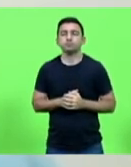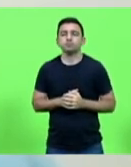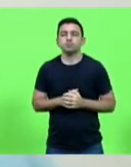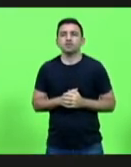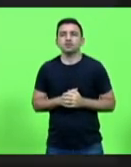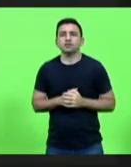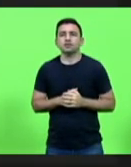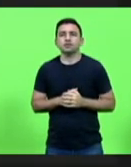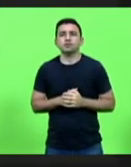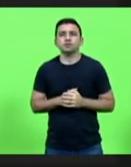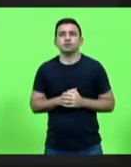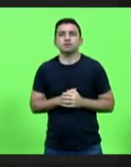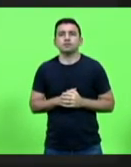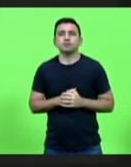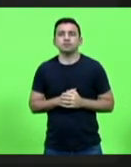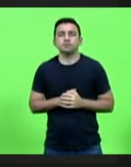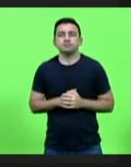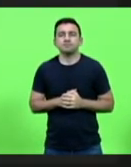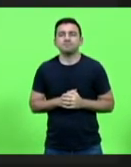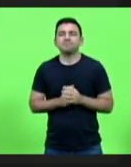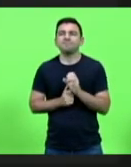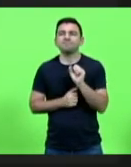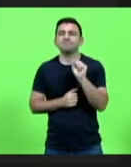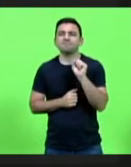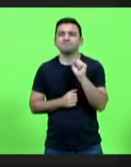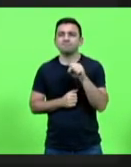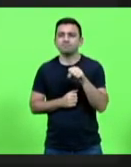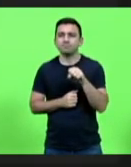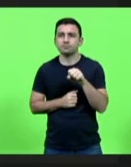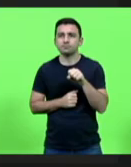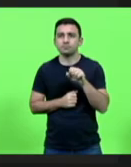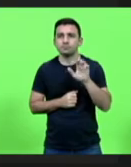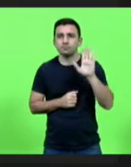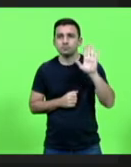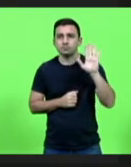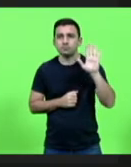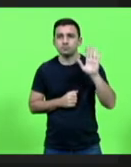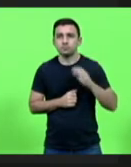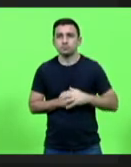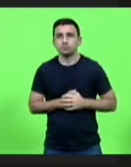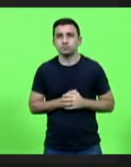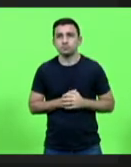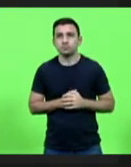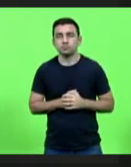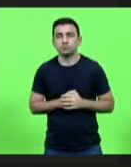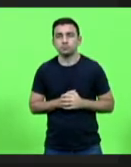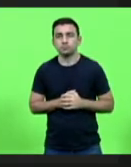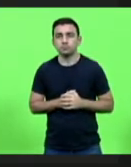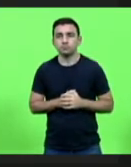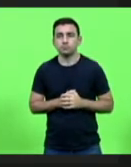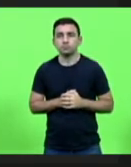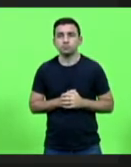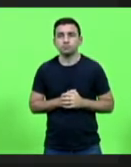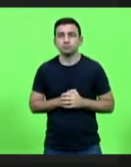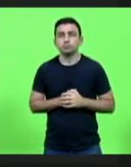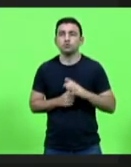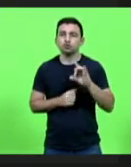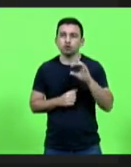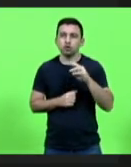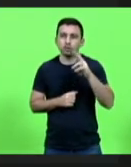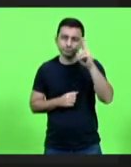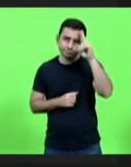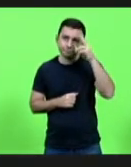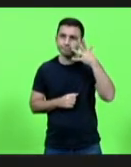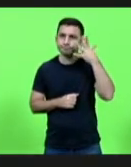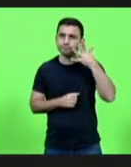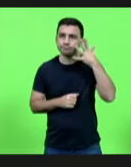Deputada? Sim, deputado Fernando, autor da matéria. Estou fazendo uma leve, uma breve manifestação aqui.